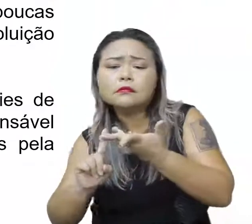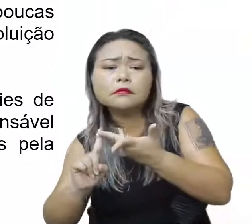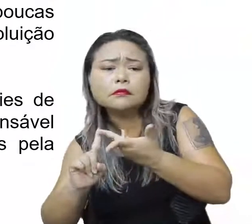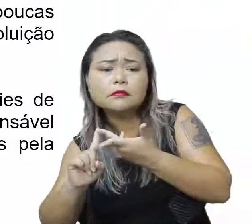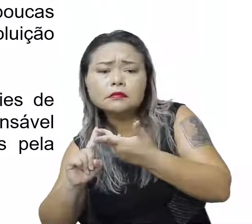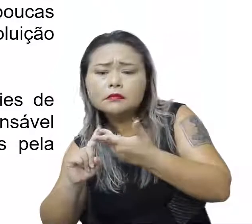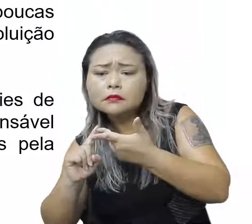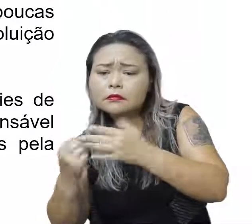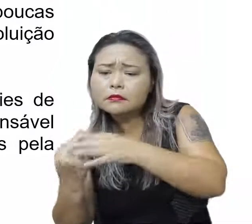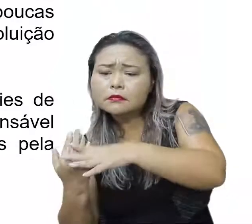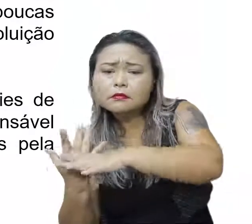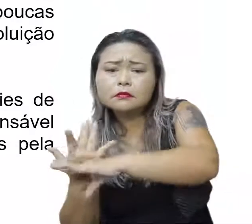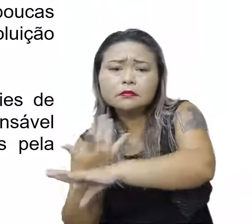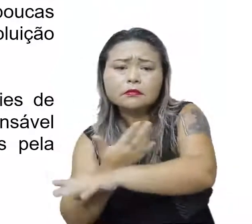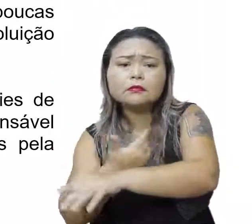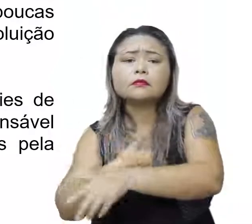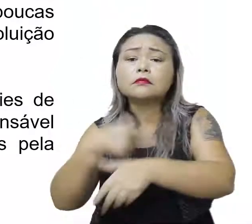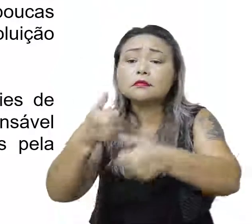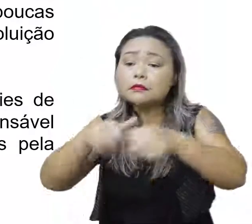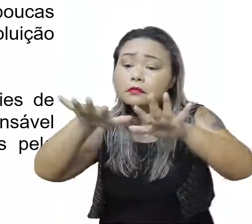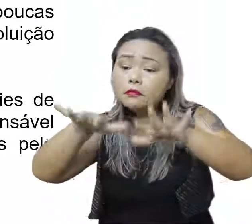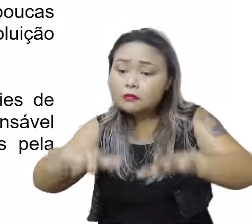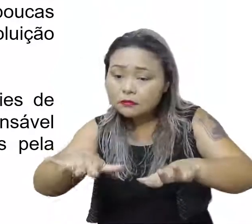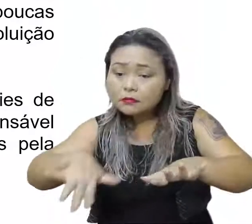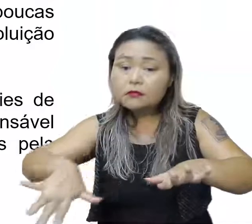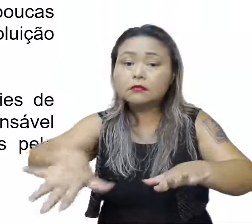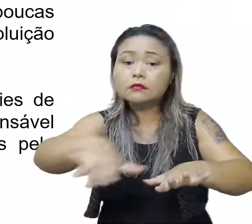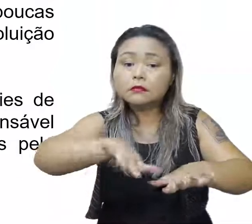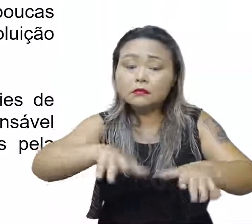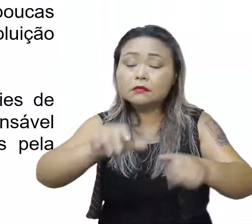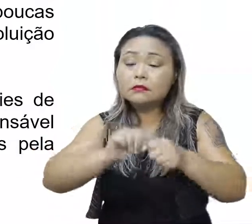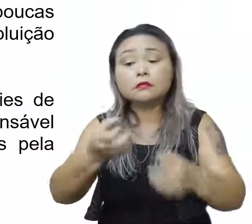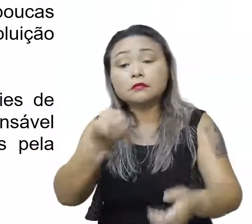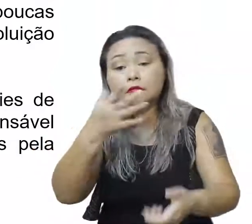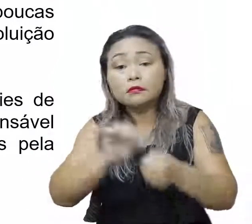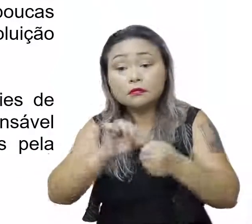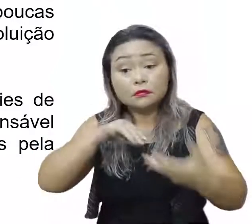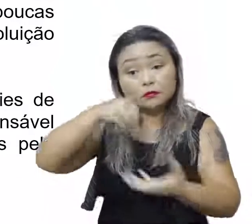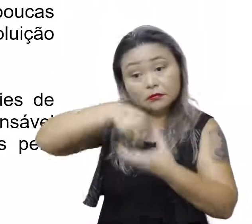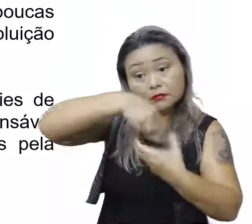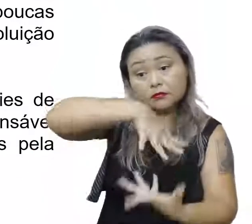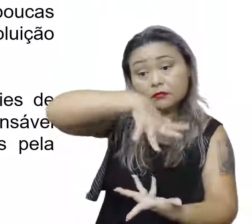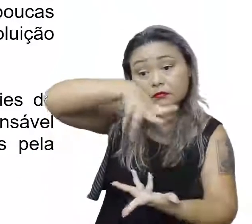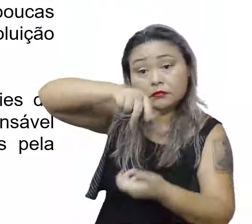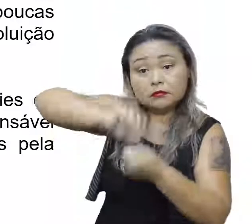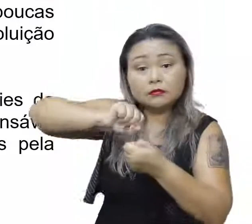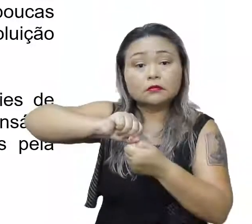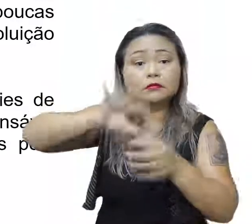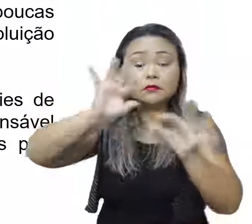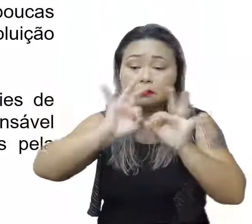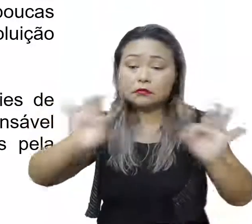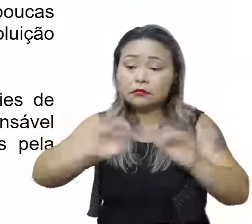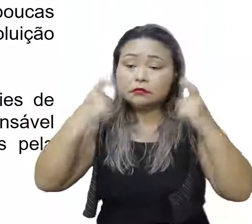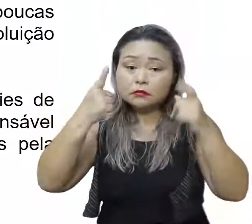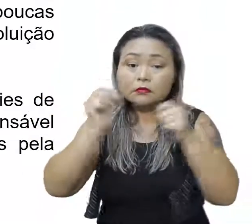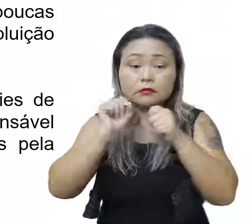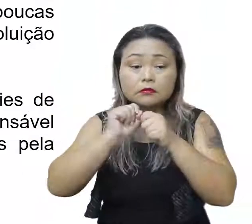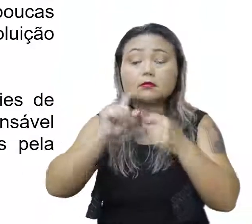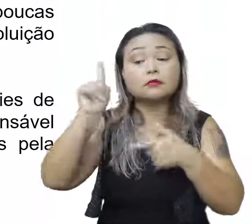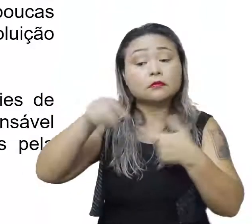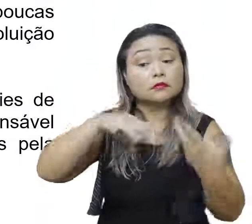básica para manter um ambiente sadio no planeta. Esta frase é uma preocupação. Mundial?